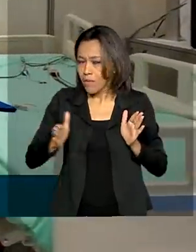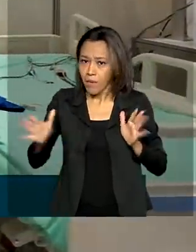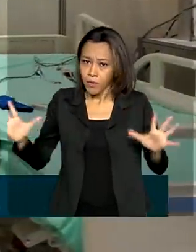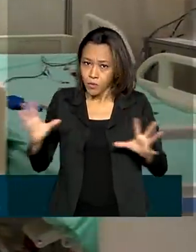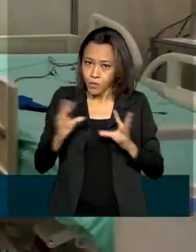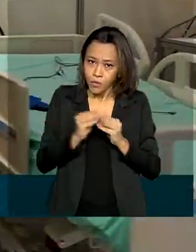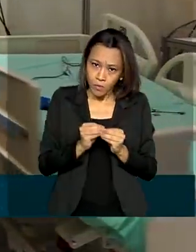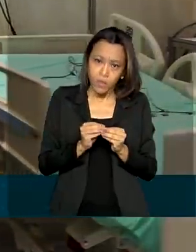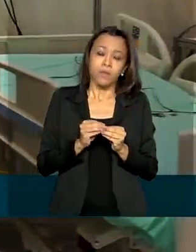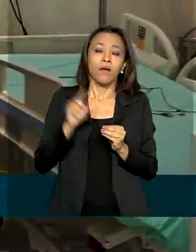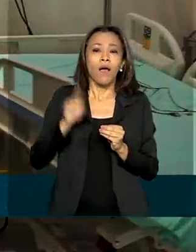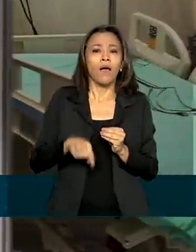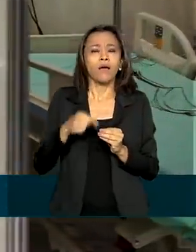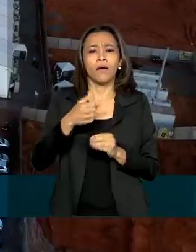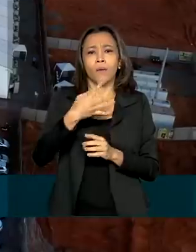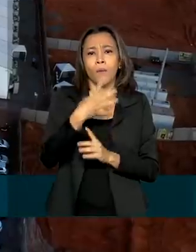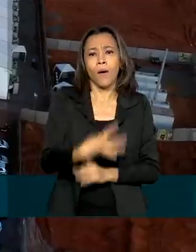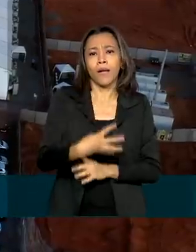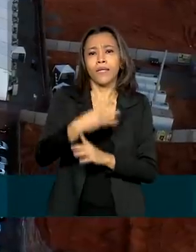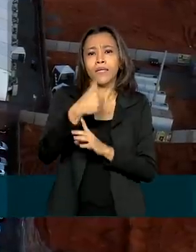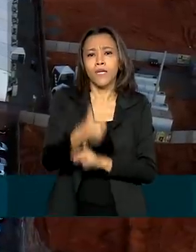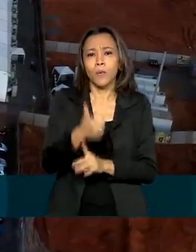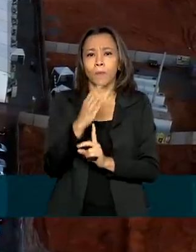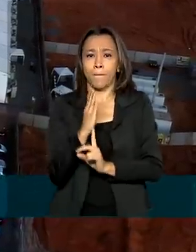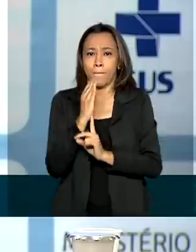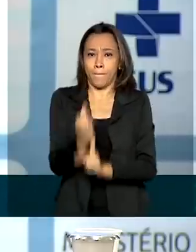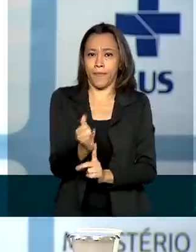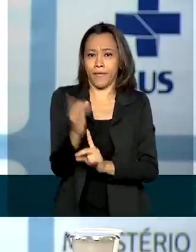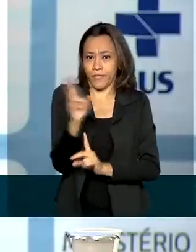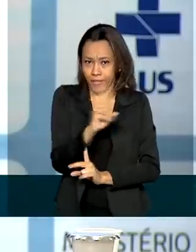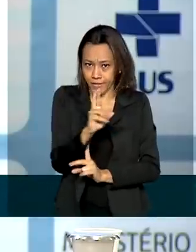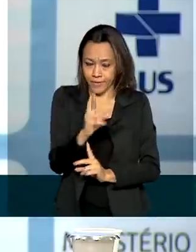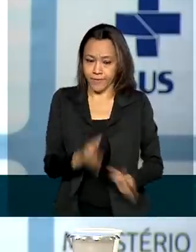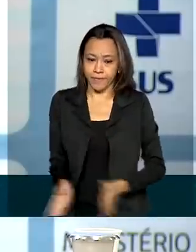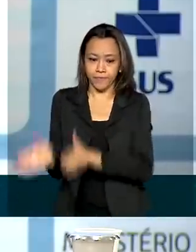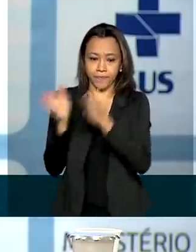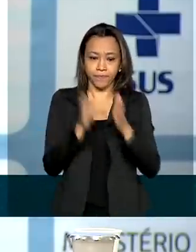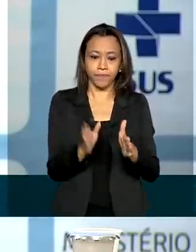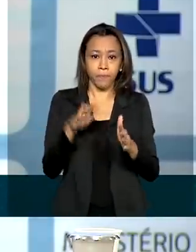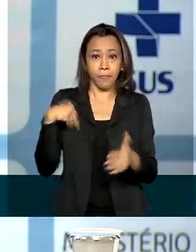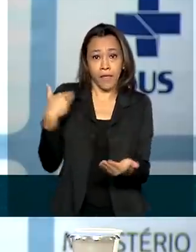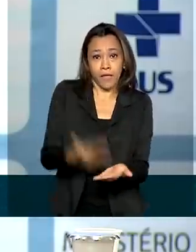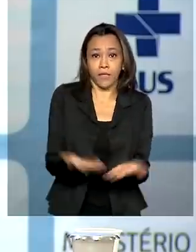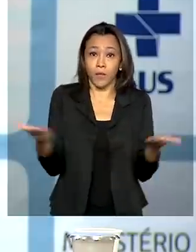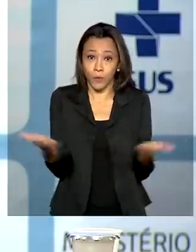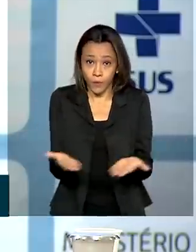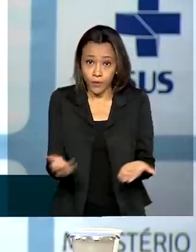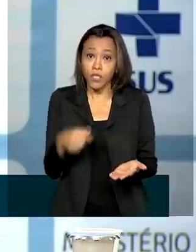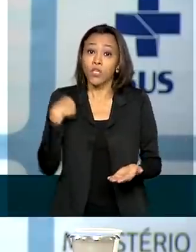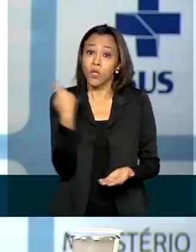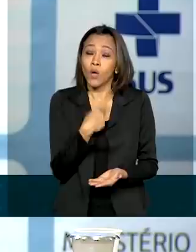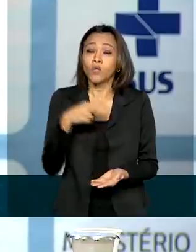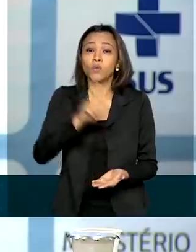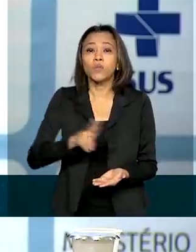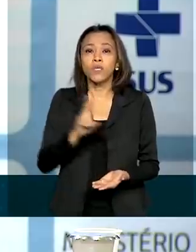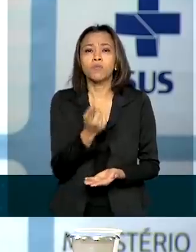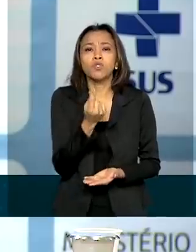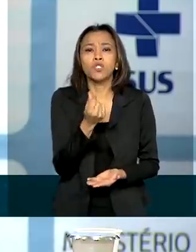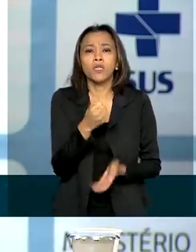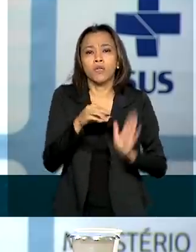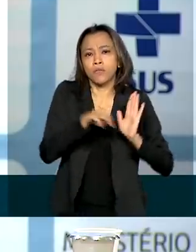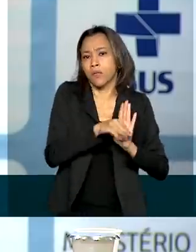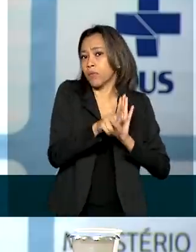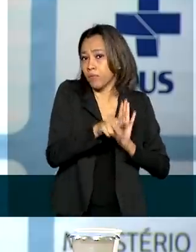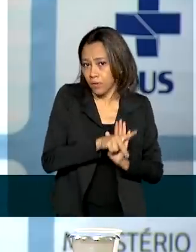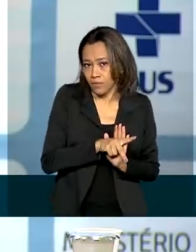no total somam mais de 41 bilhões de reais. Por enquanto, estamos utilizando os recursos das medidas provisórias, mas temos